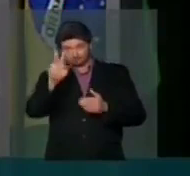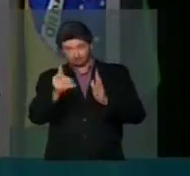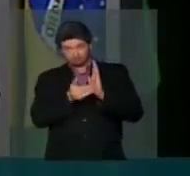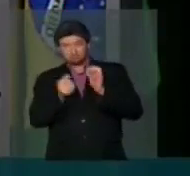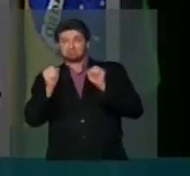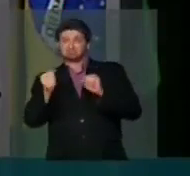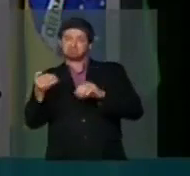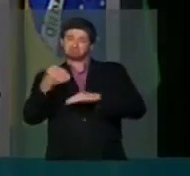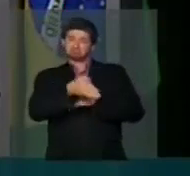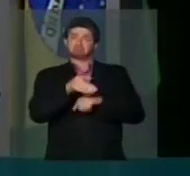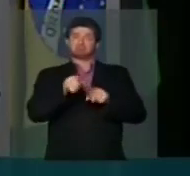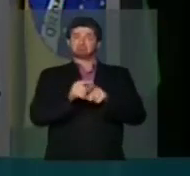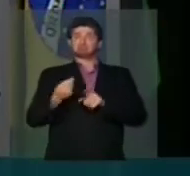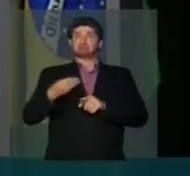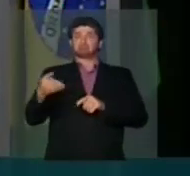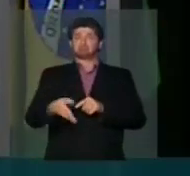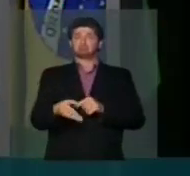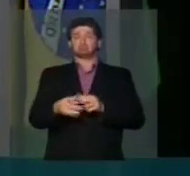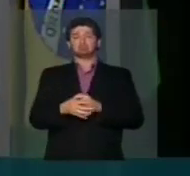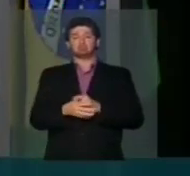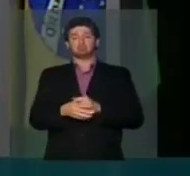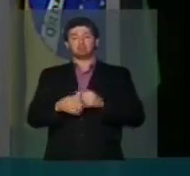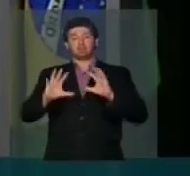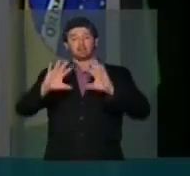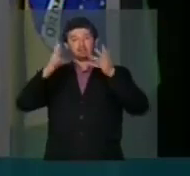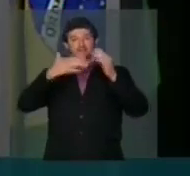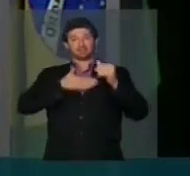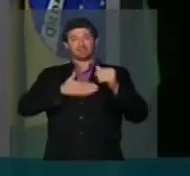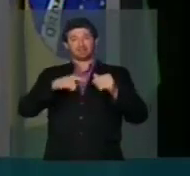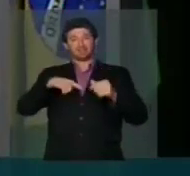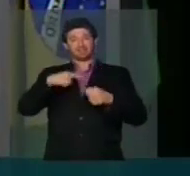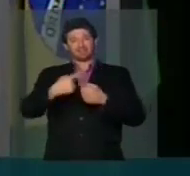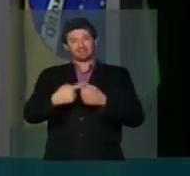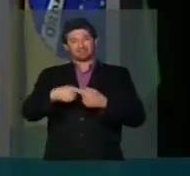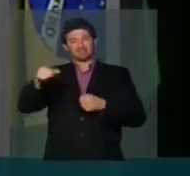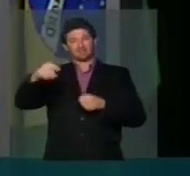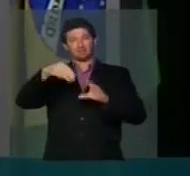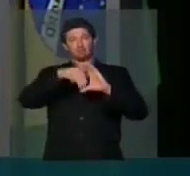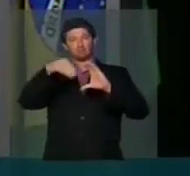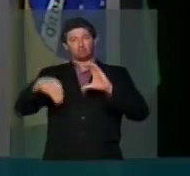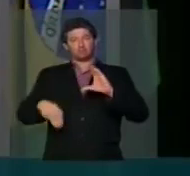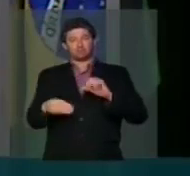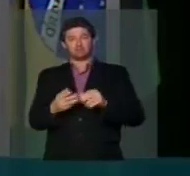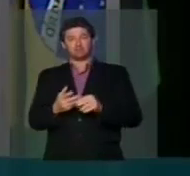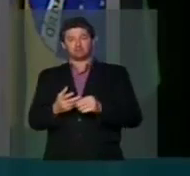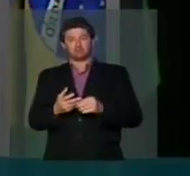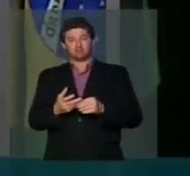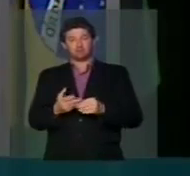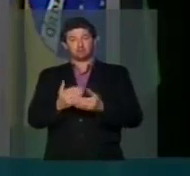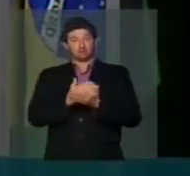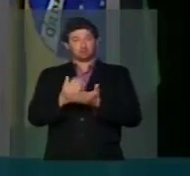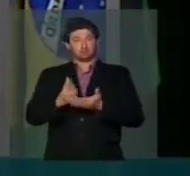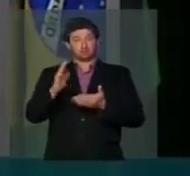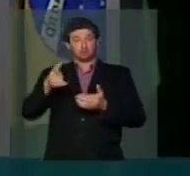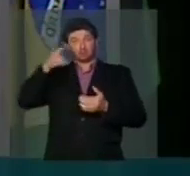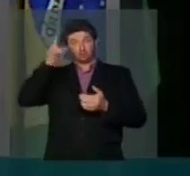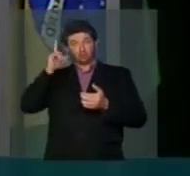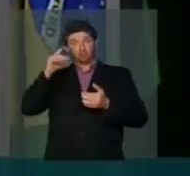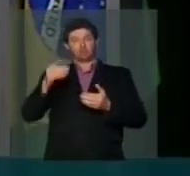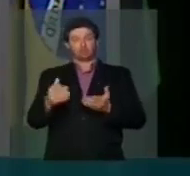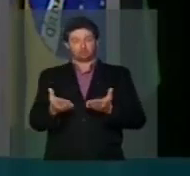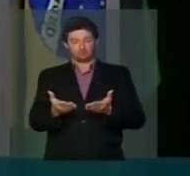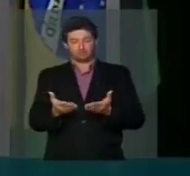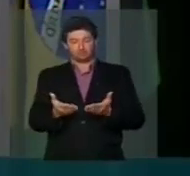que possam participar das nossas tradicionais festas de agosto na cidade de Montes Claros, que já iniciaram, foi a abertura ontem.